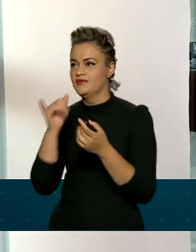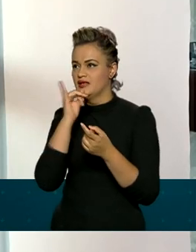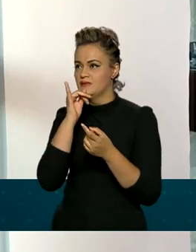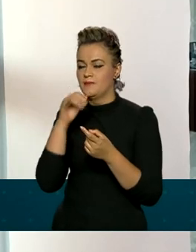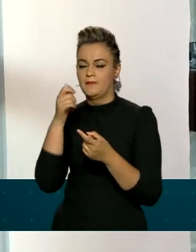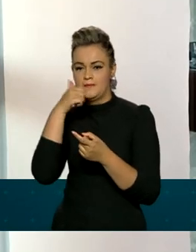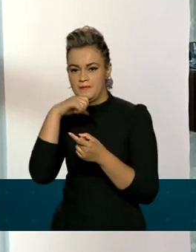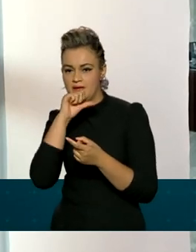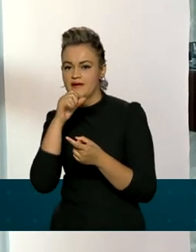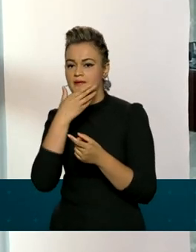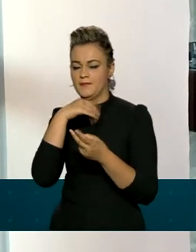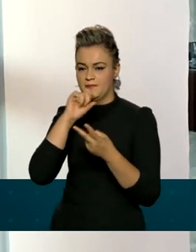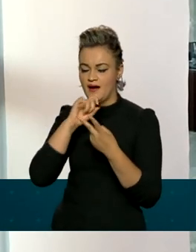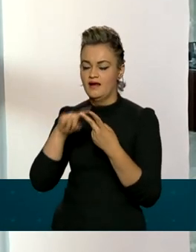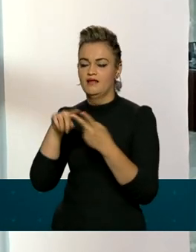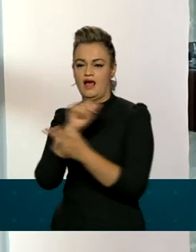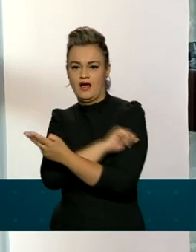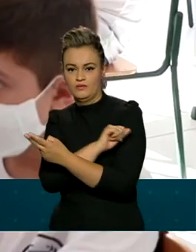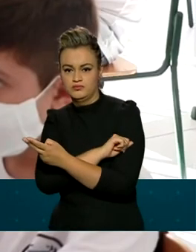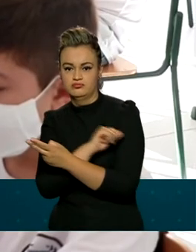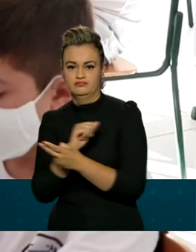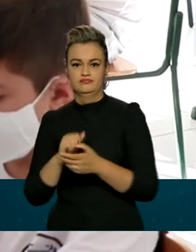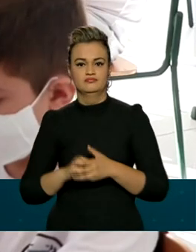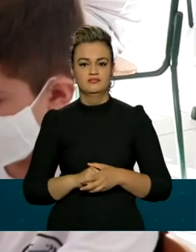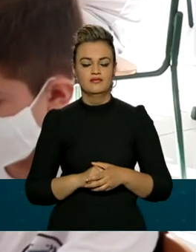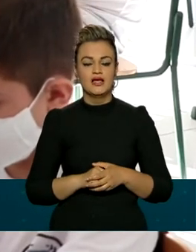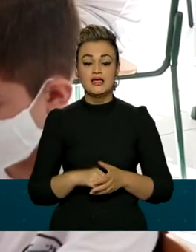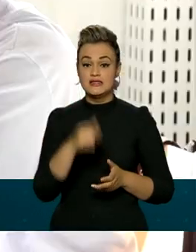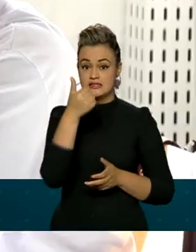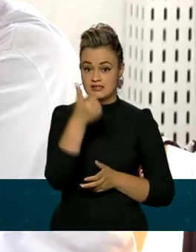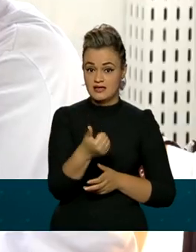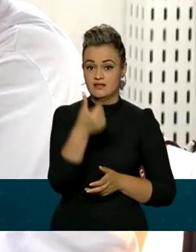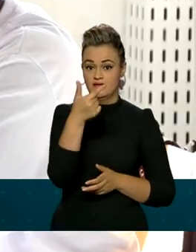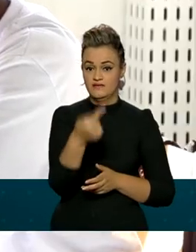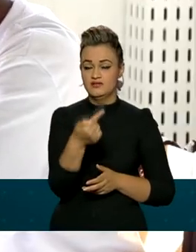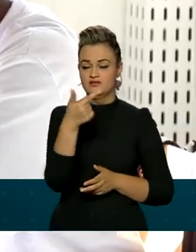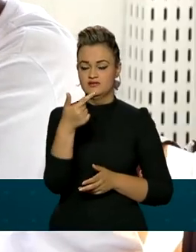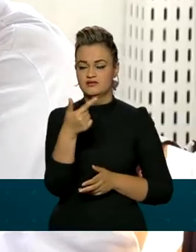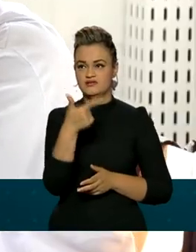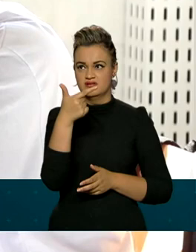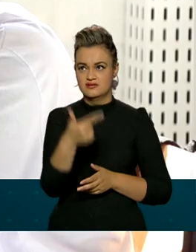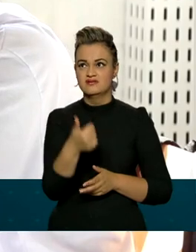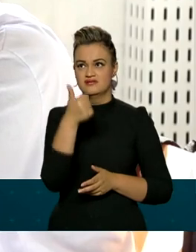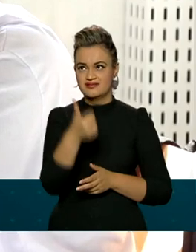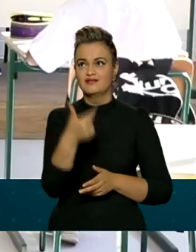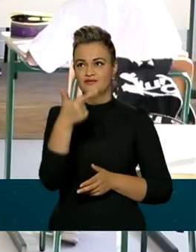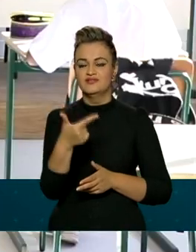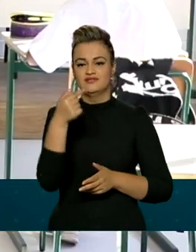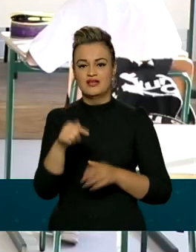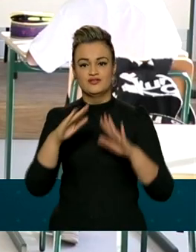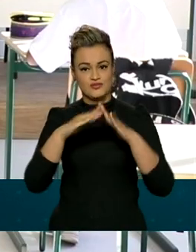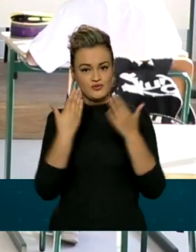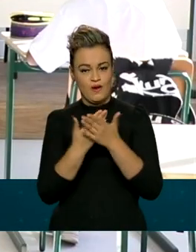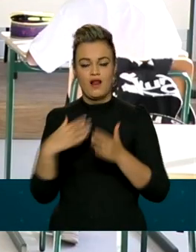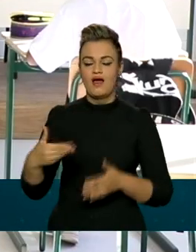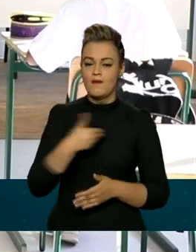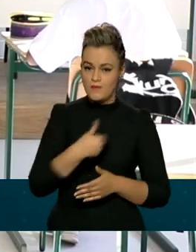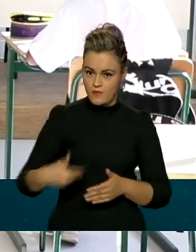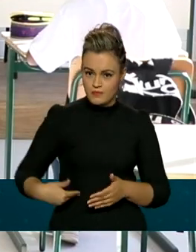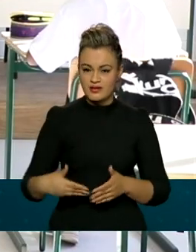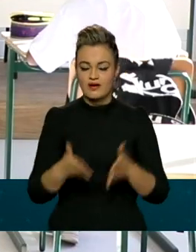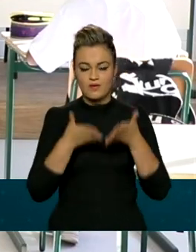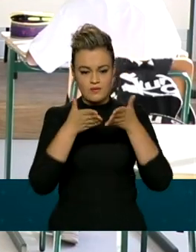os pais e os alunos da escola. 127 escolas públicas de todo o país aderiram ao